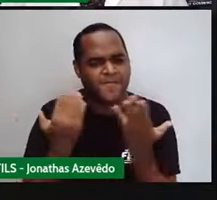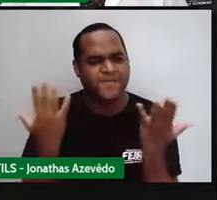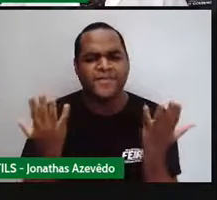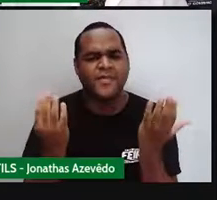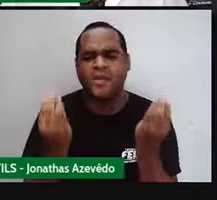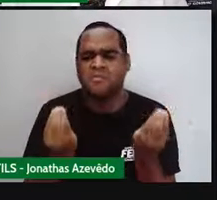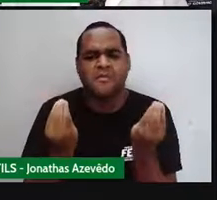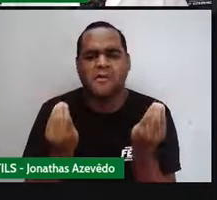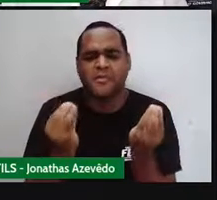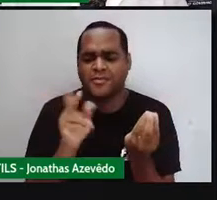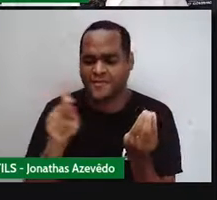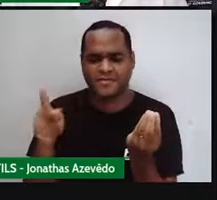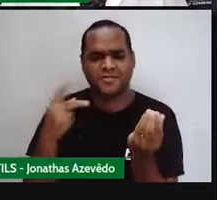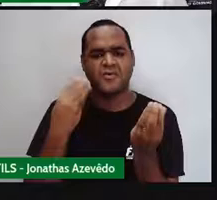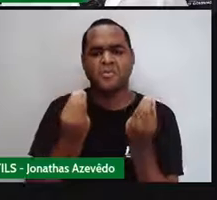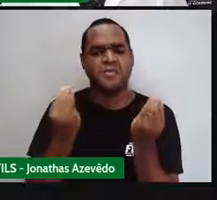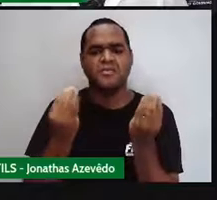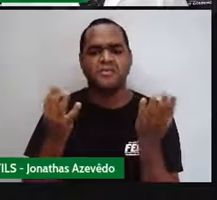gente pegar aqui, ó,